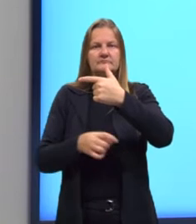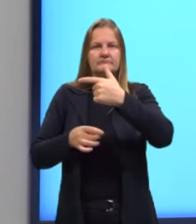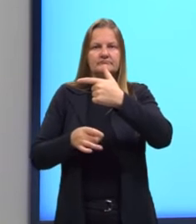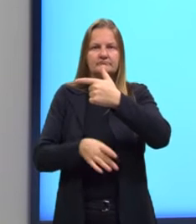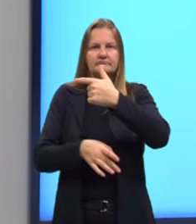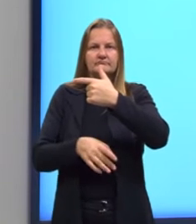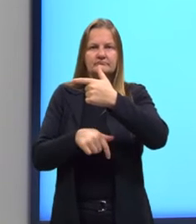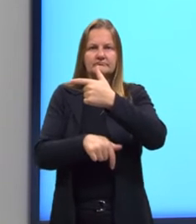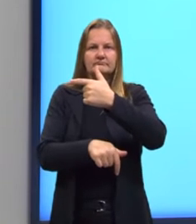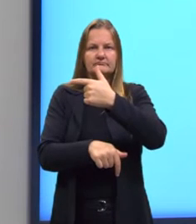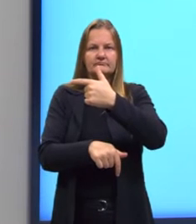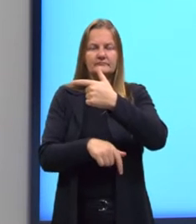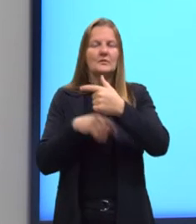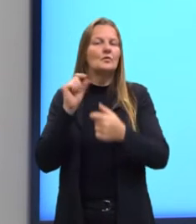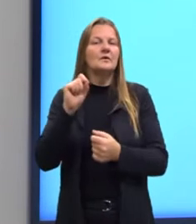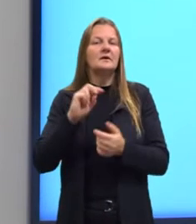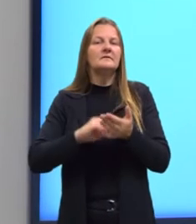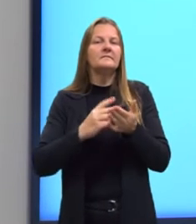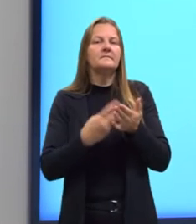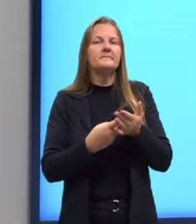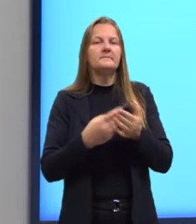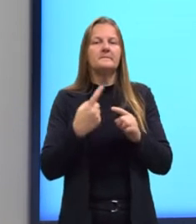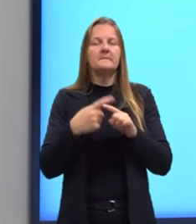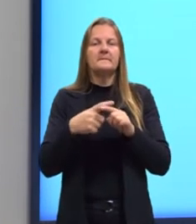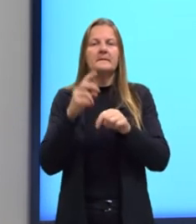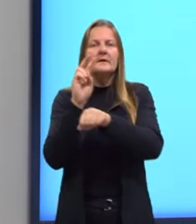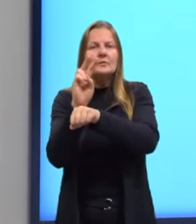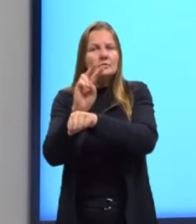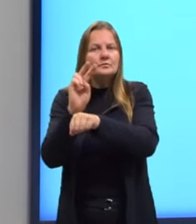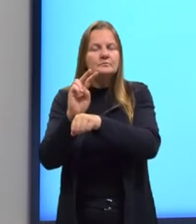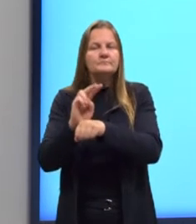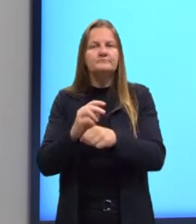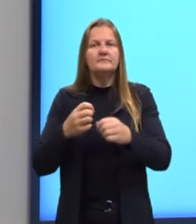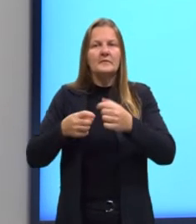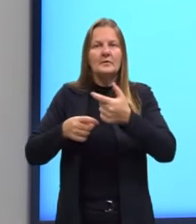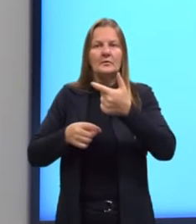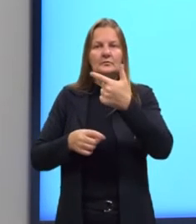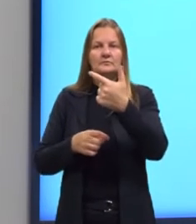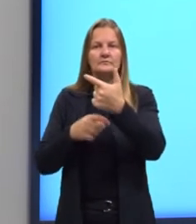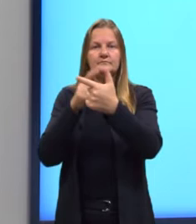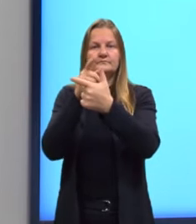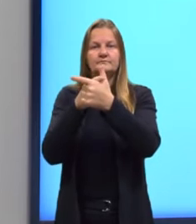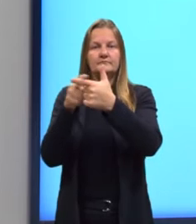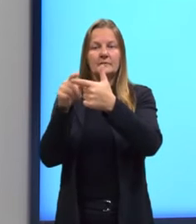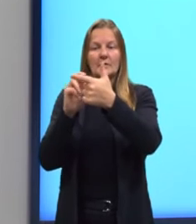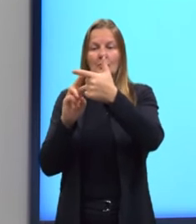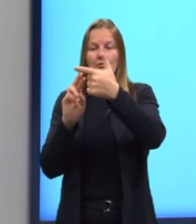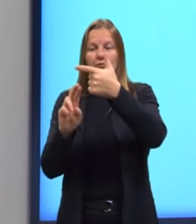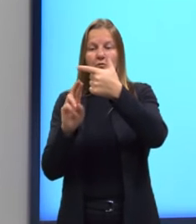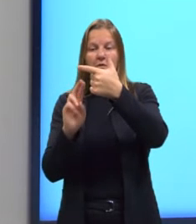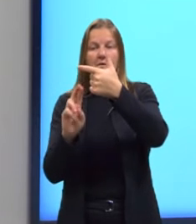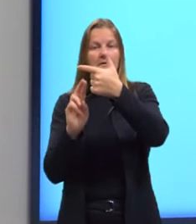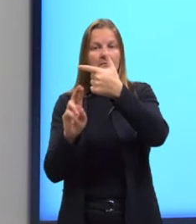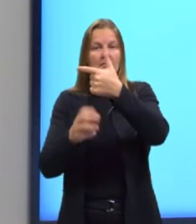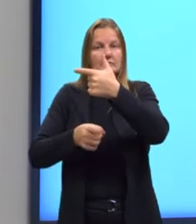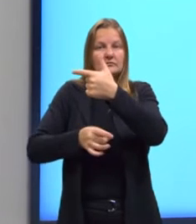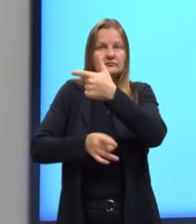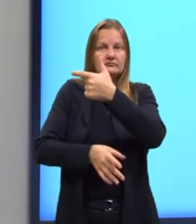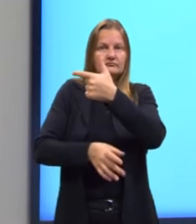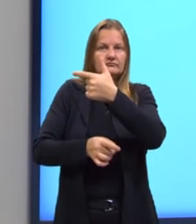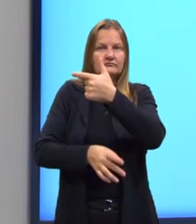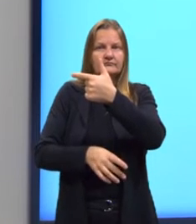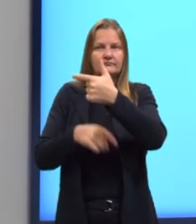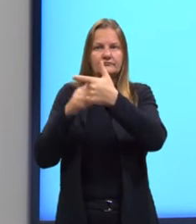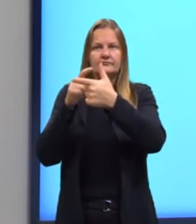significa esse resultado? Nós sempre cuidamos o resultado e o resto. O